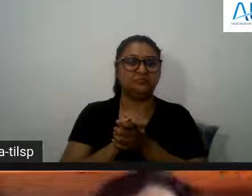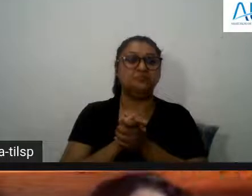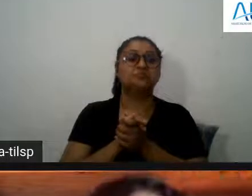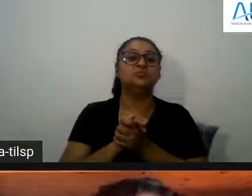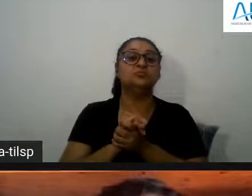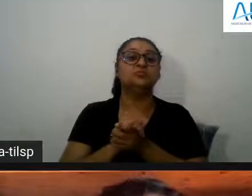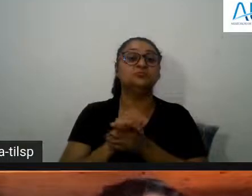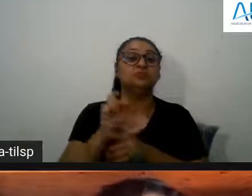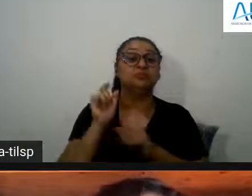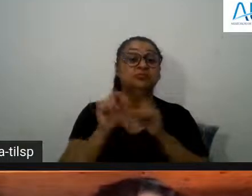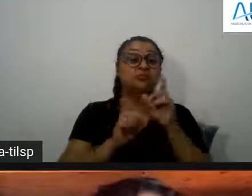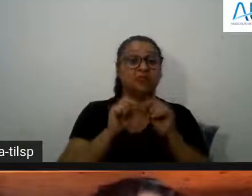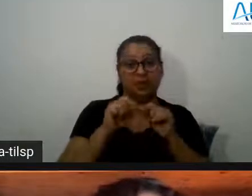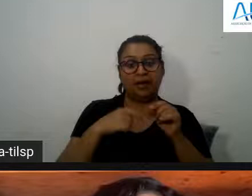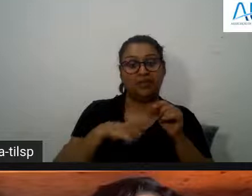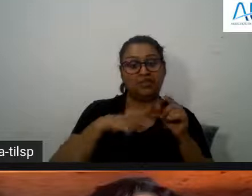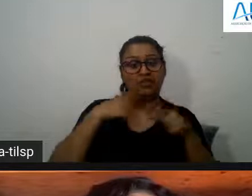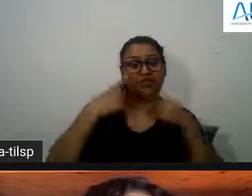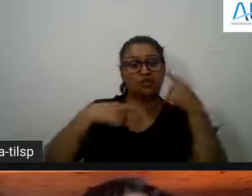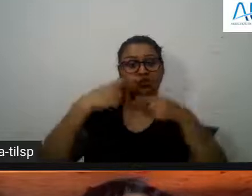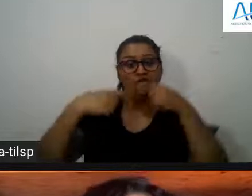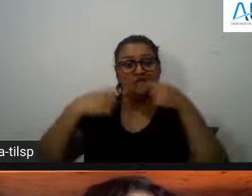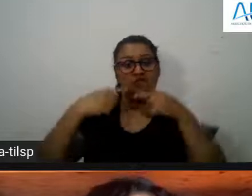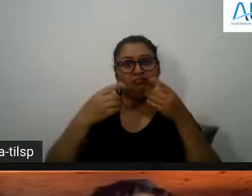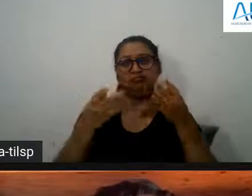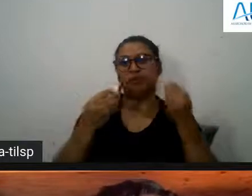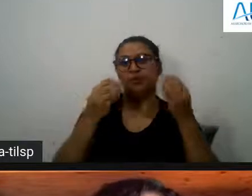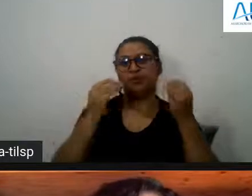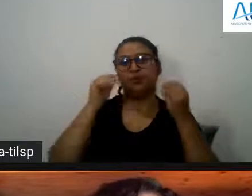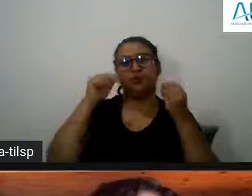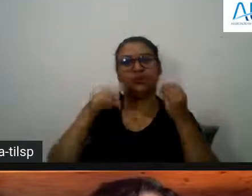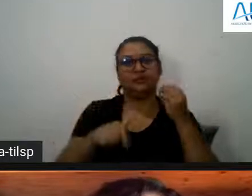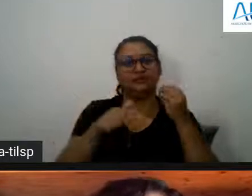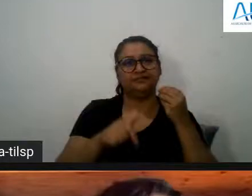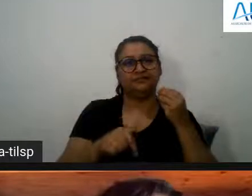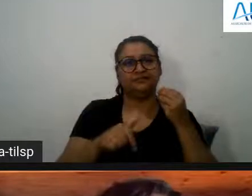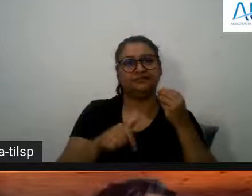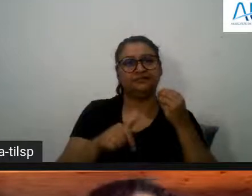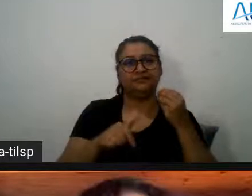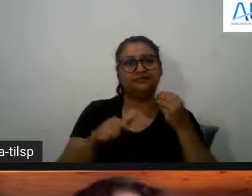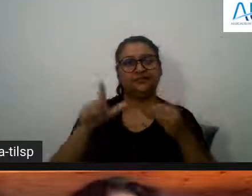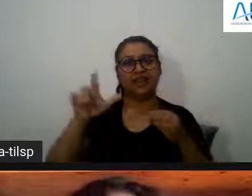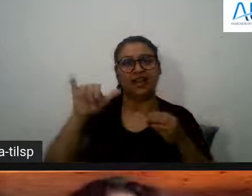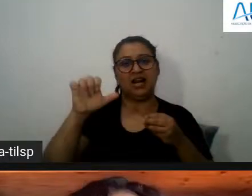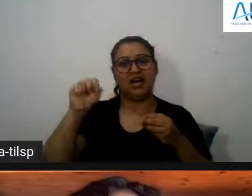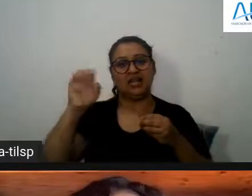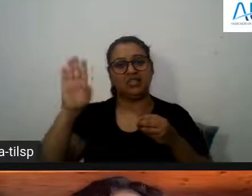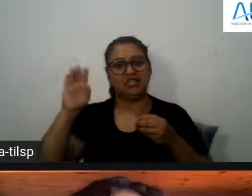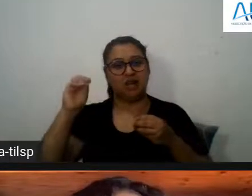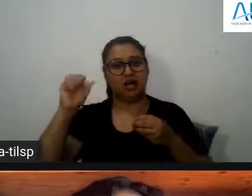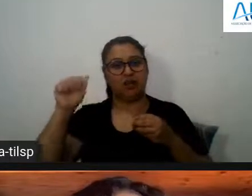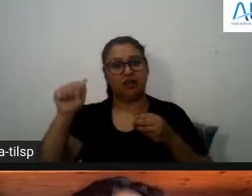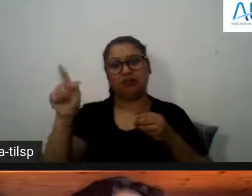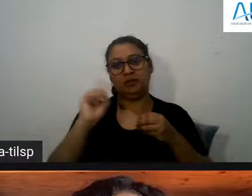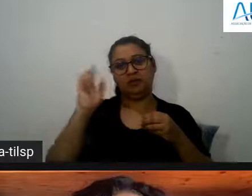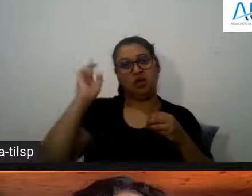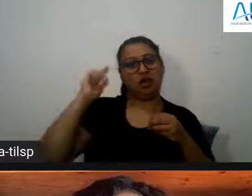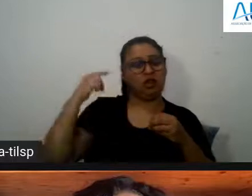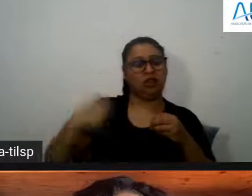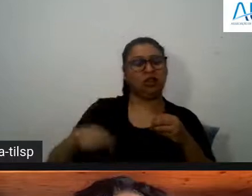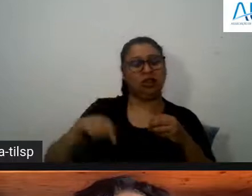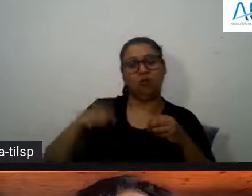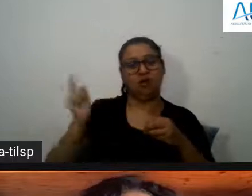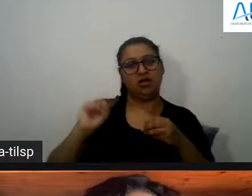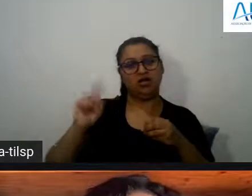isso é uma discussão que nós temos muito aqui também quer dizer em Lisboa e não é só em Lisboa a mim parece-me que